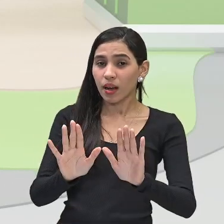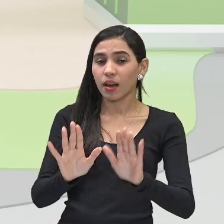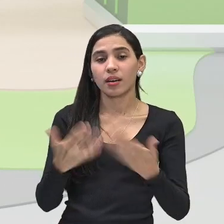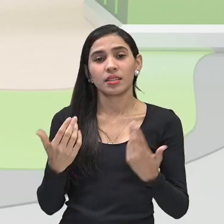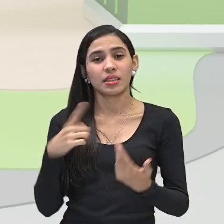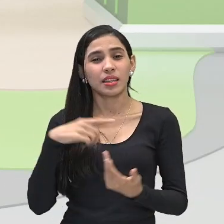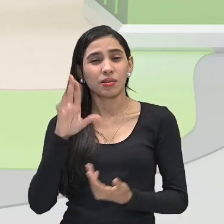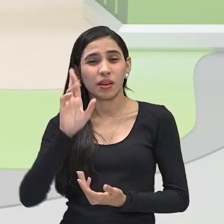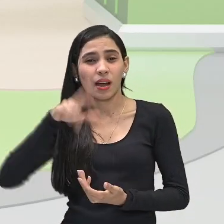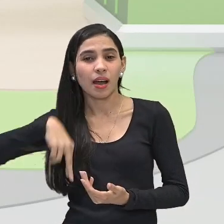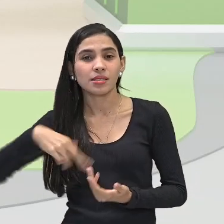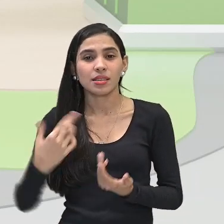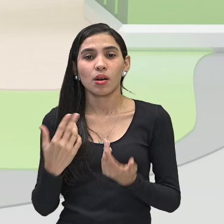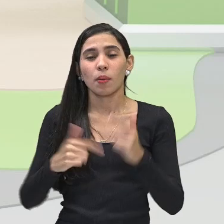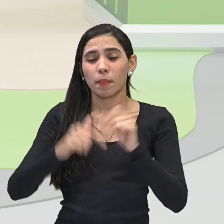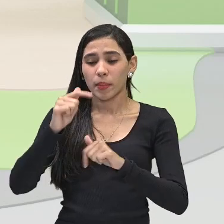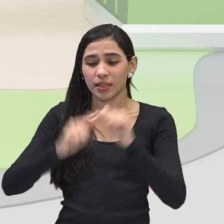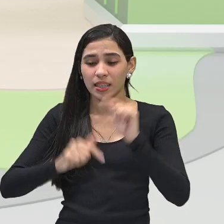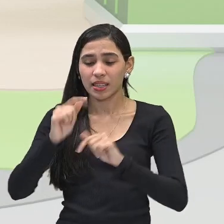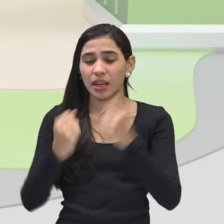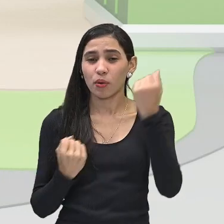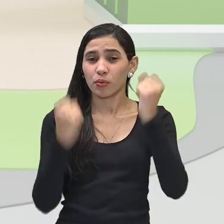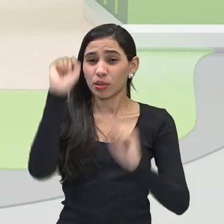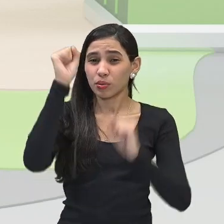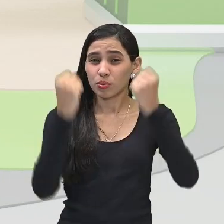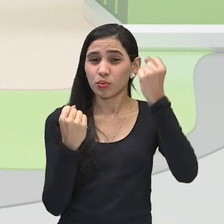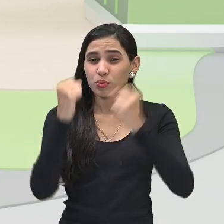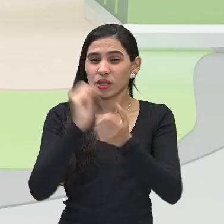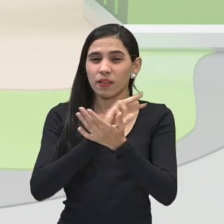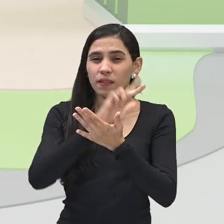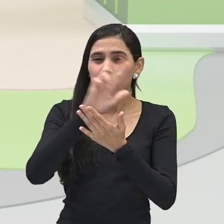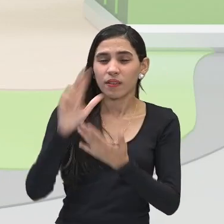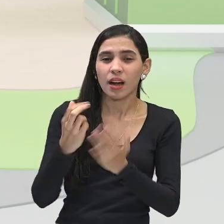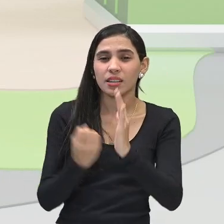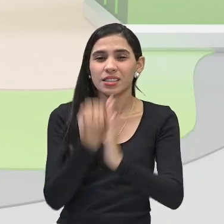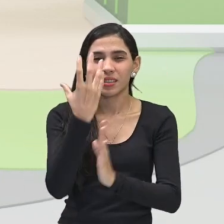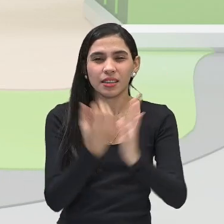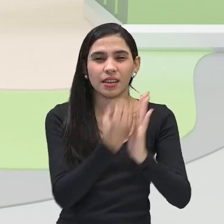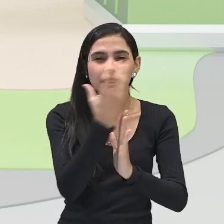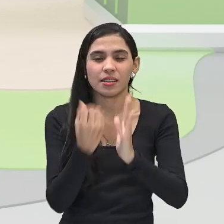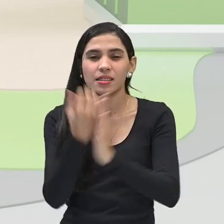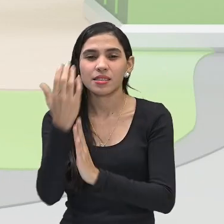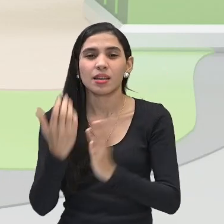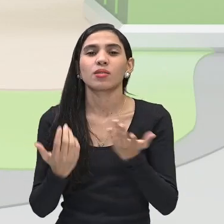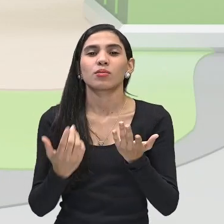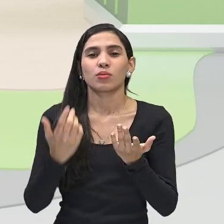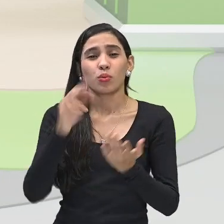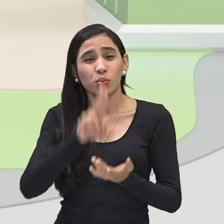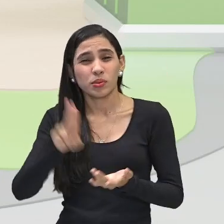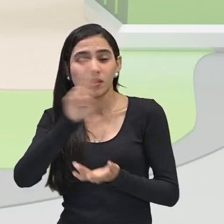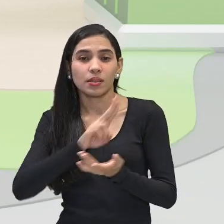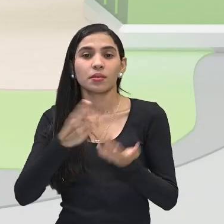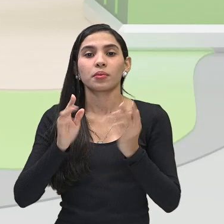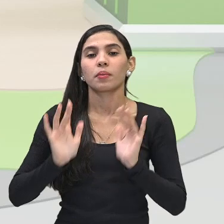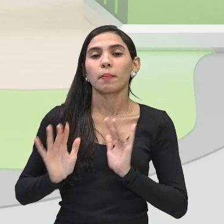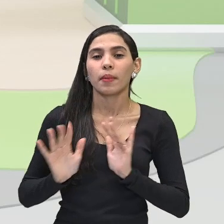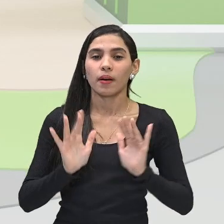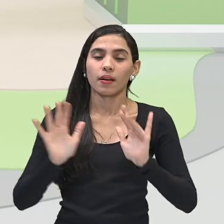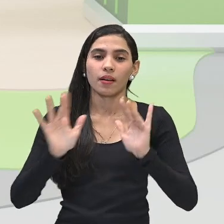industrialização dos países e dos equipamentos que utilizam gases, né, de,